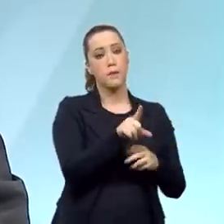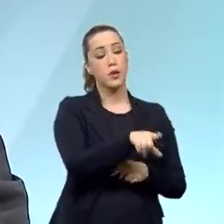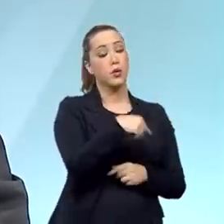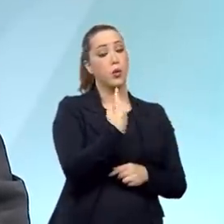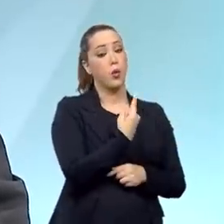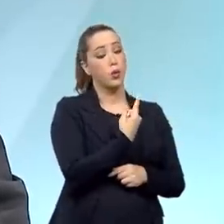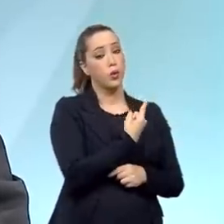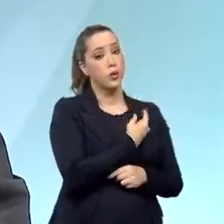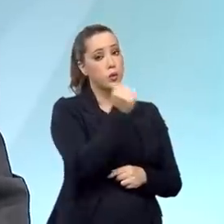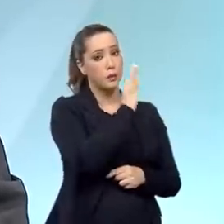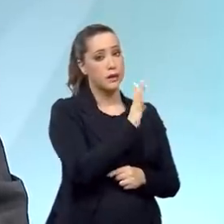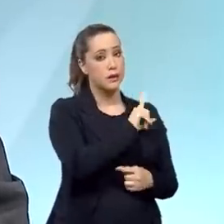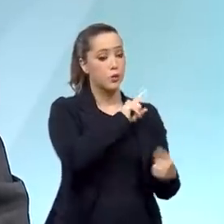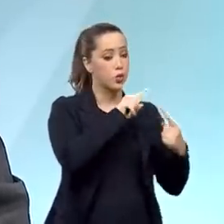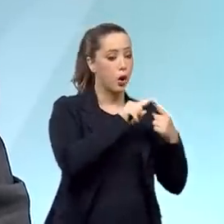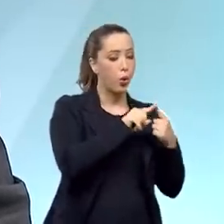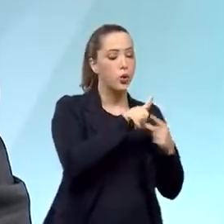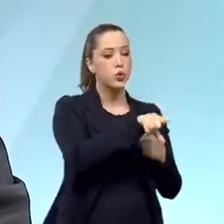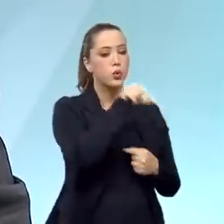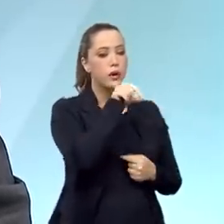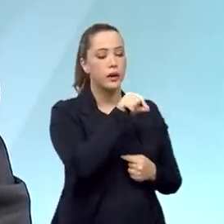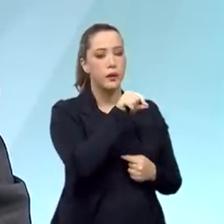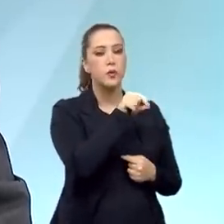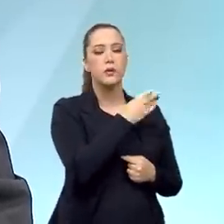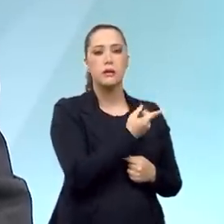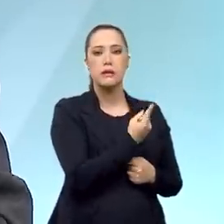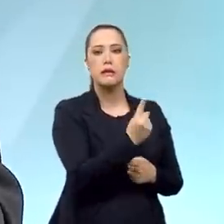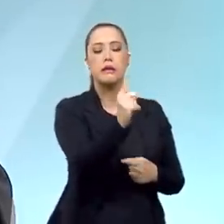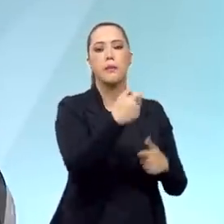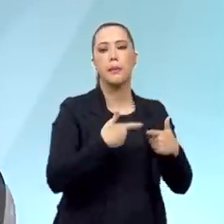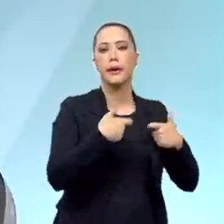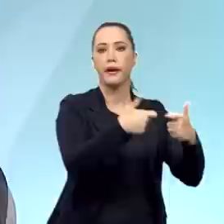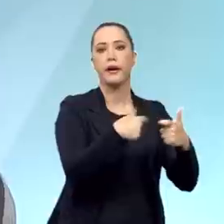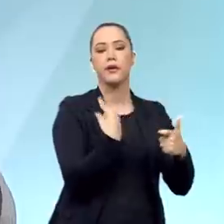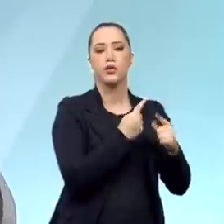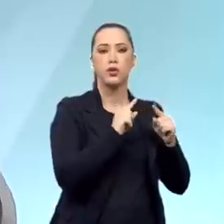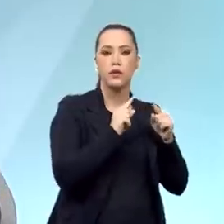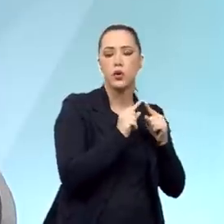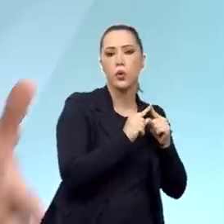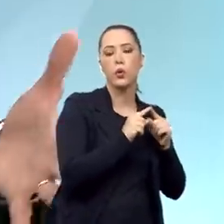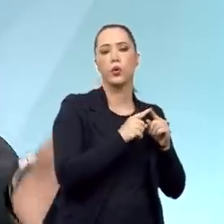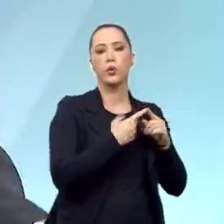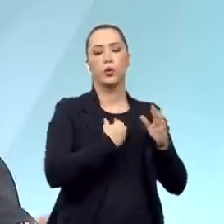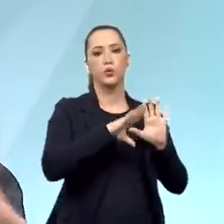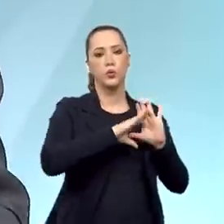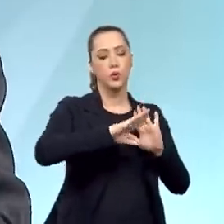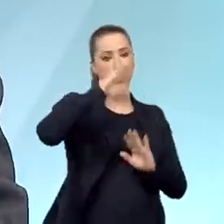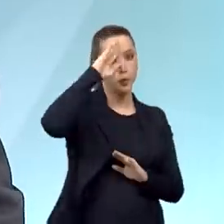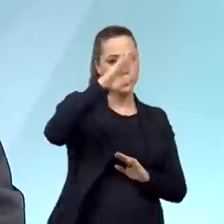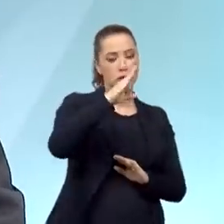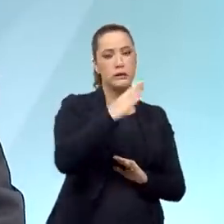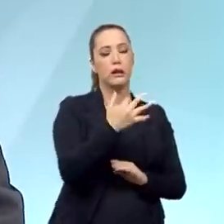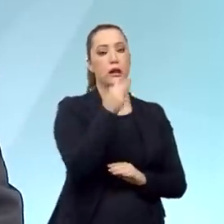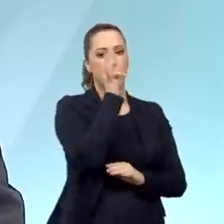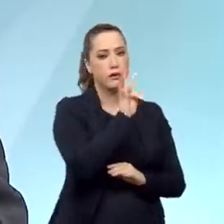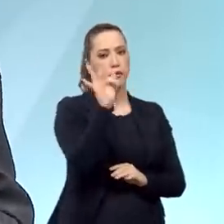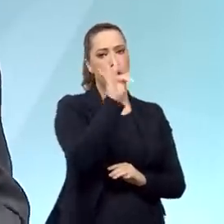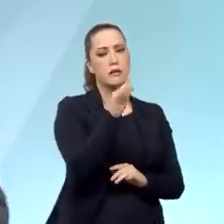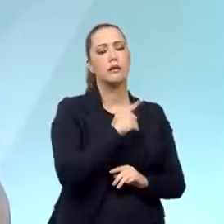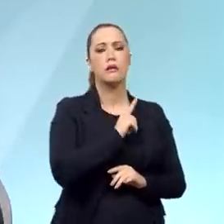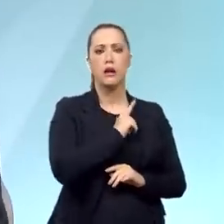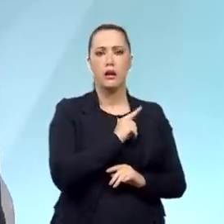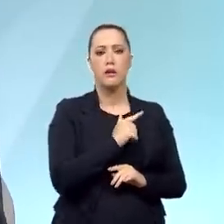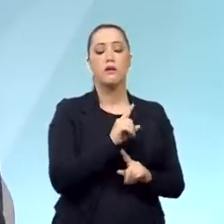nós estávamos seguindo a doutrina militar francesa. Inclusive, teve a missão militar francesa logo depois da Primeira Guerra Mundial.